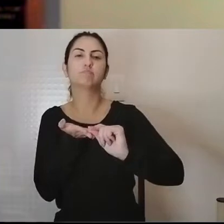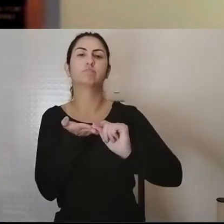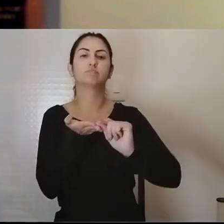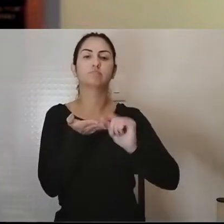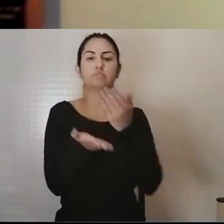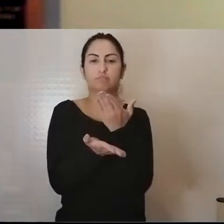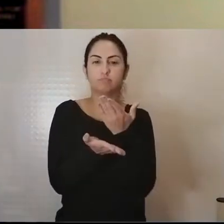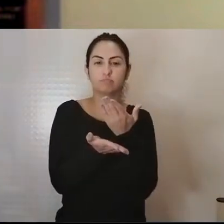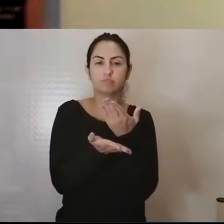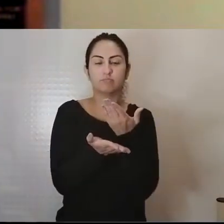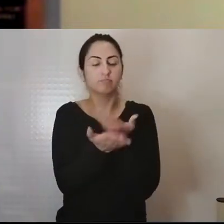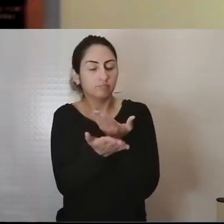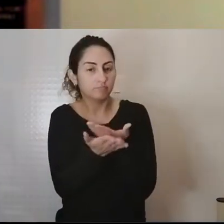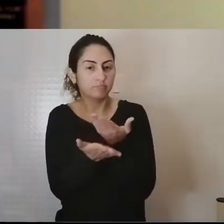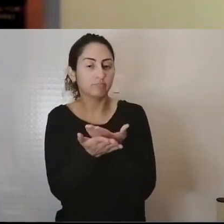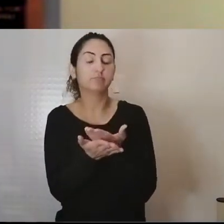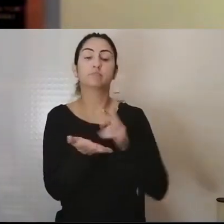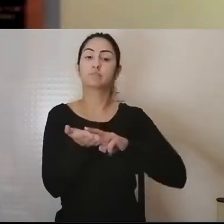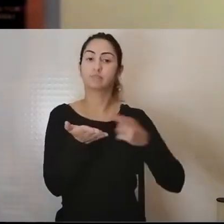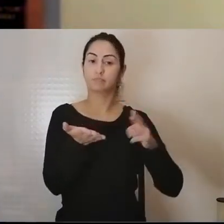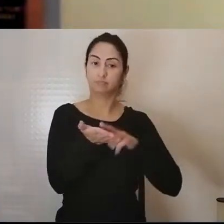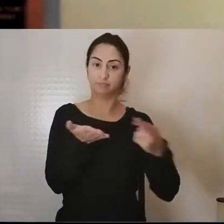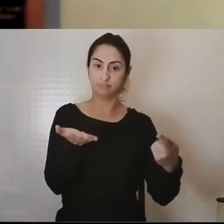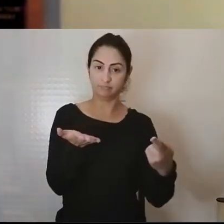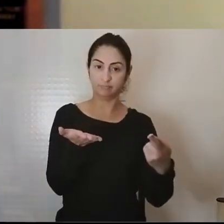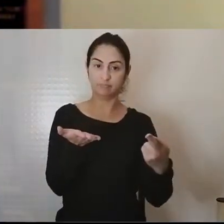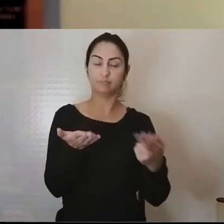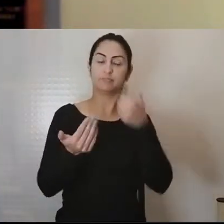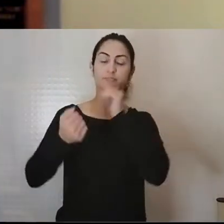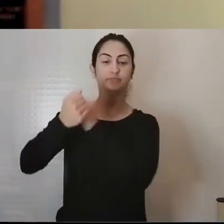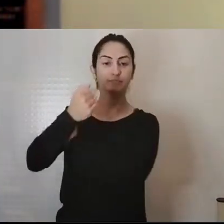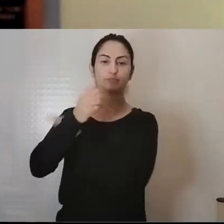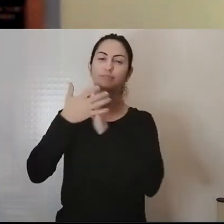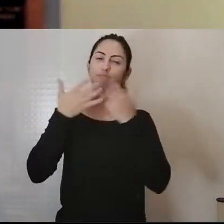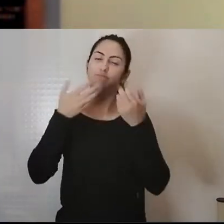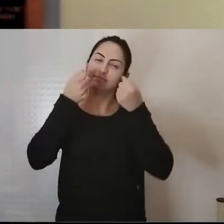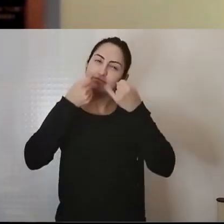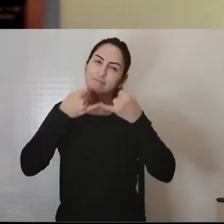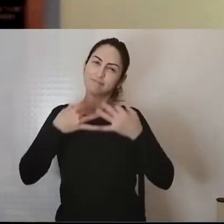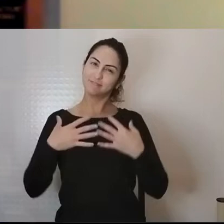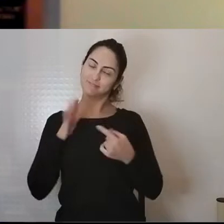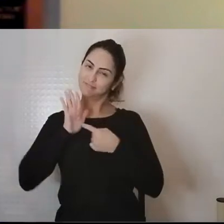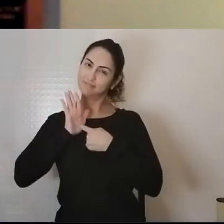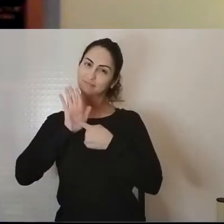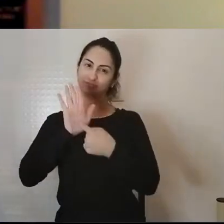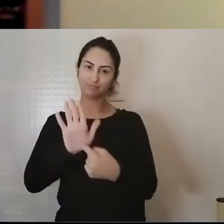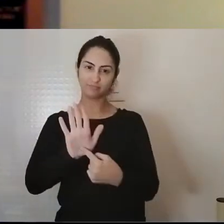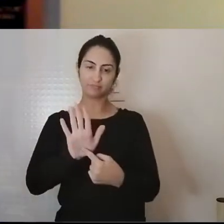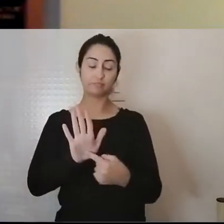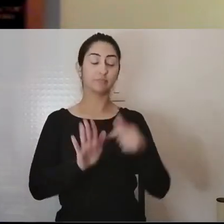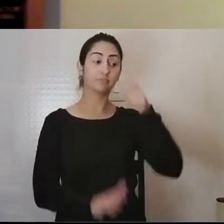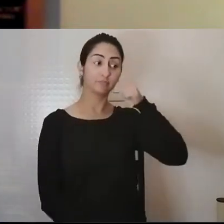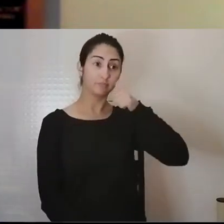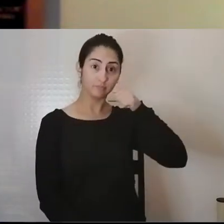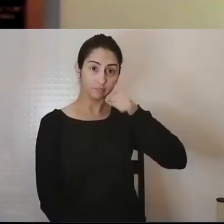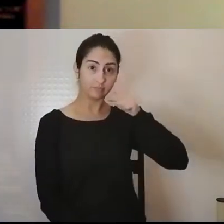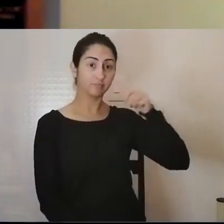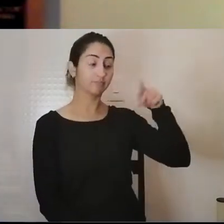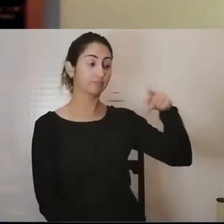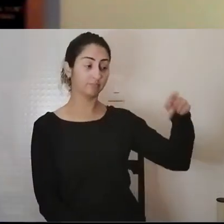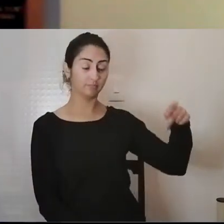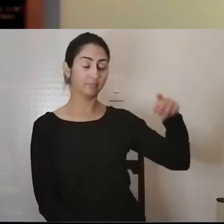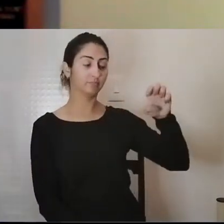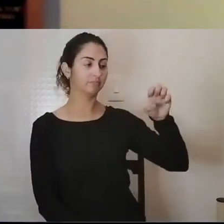Portanto, muito me honra proferir essas palavras breves de apresentação. Esmeralda Mariana é professora